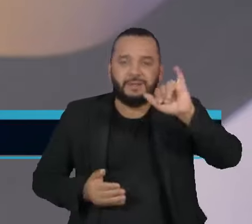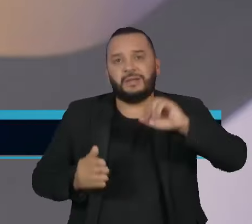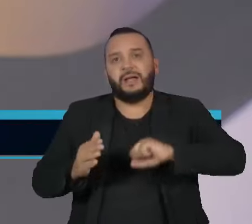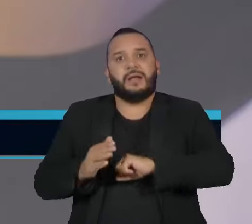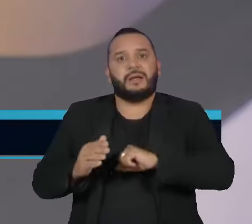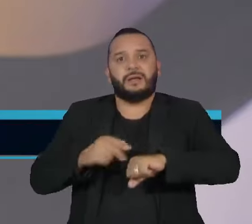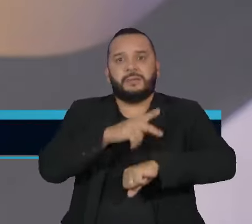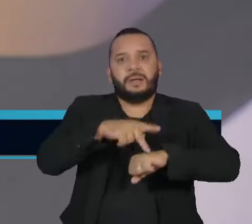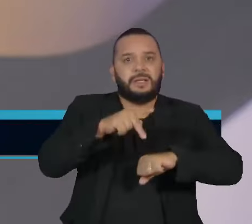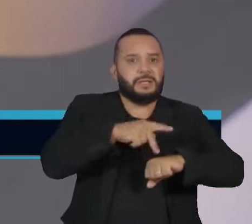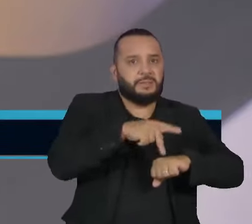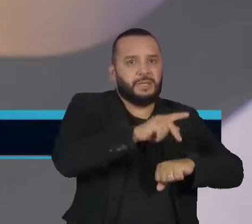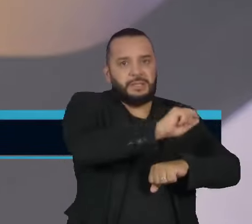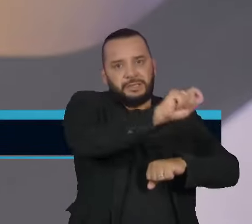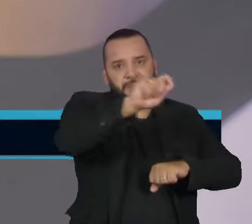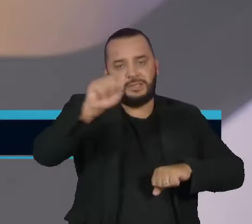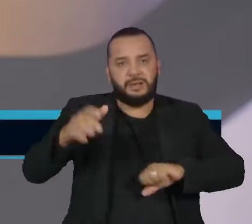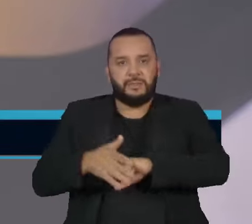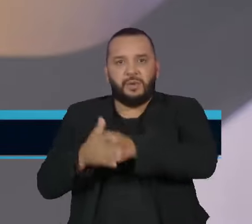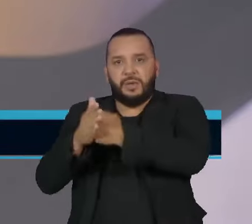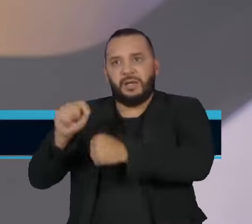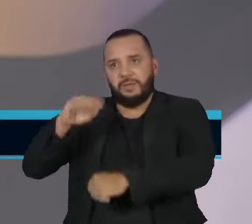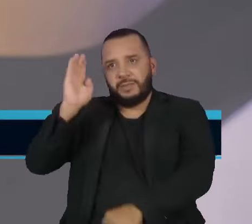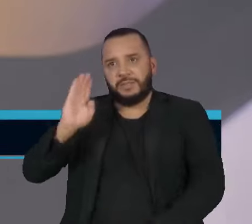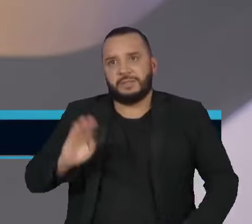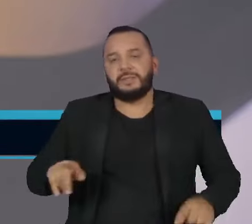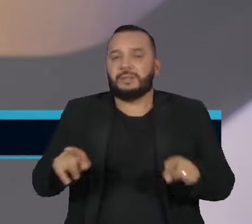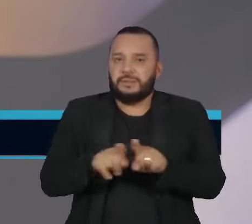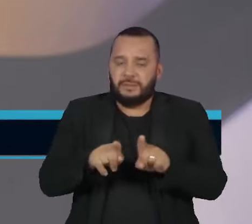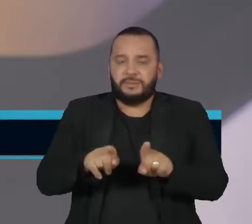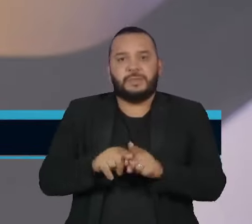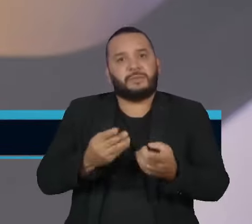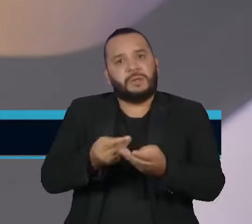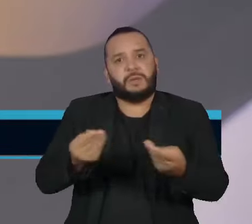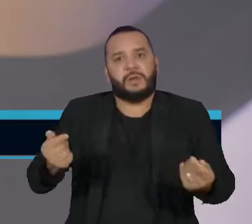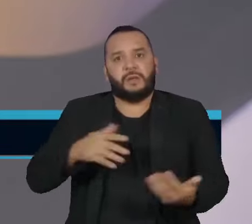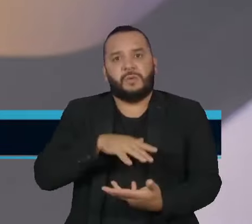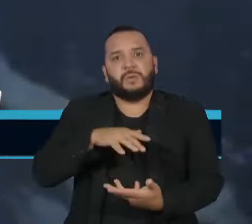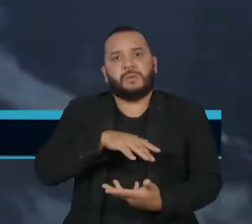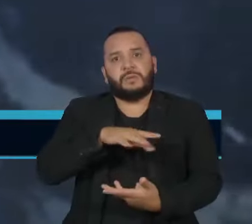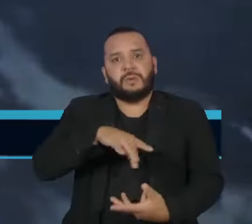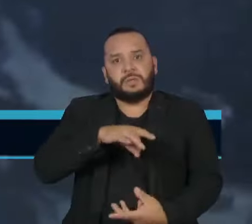internacionais, mas para melhorar a nossa qualidade democrática aqui dentro.